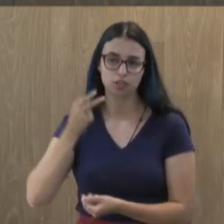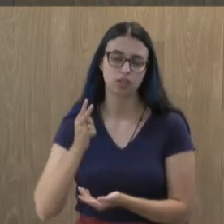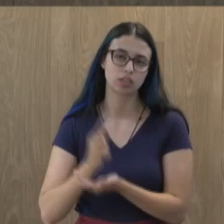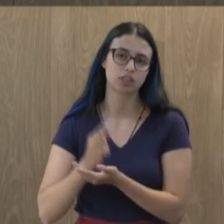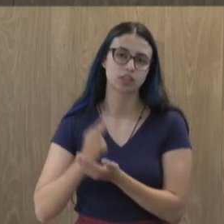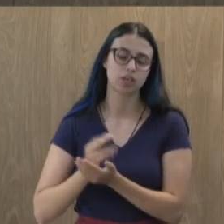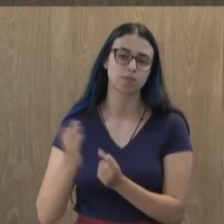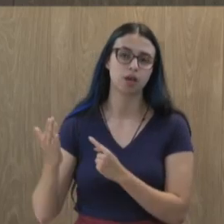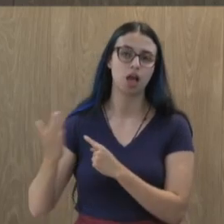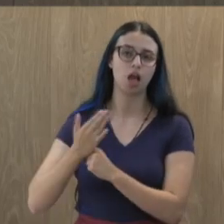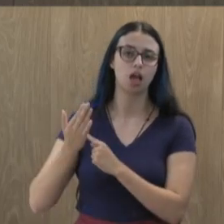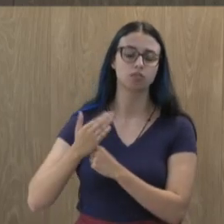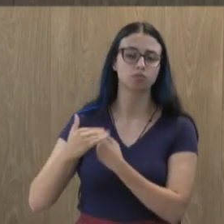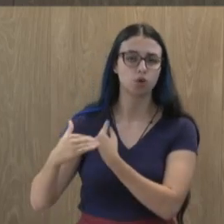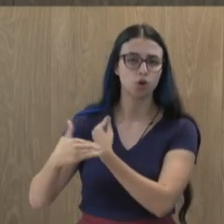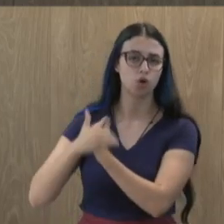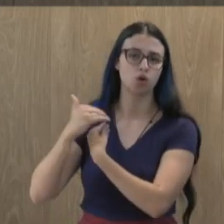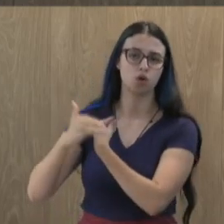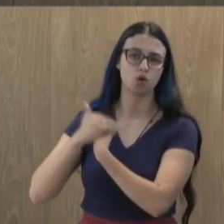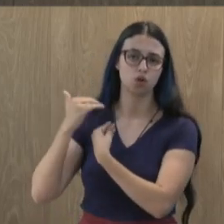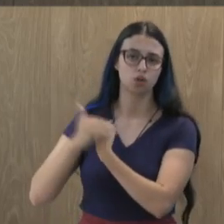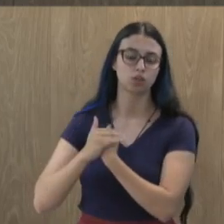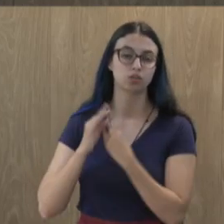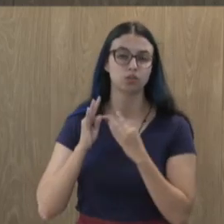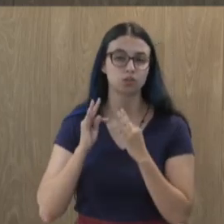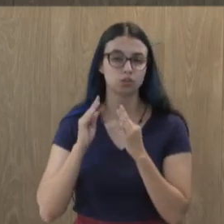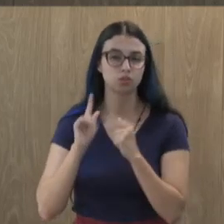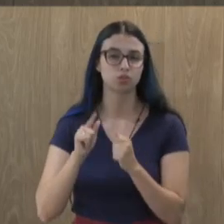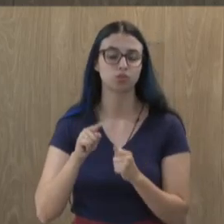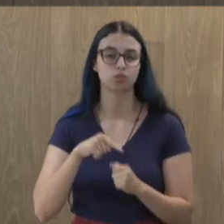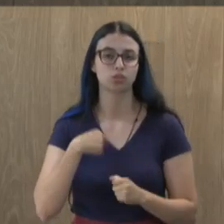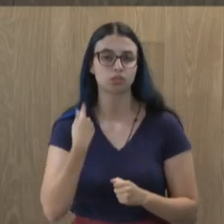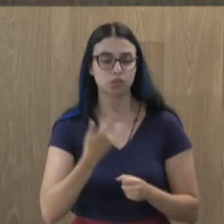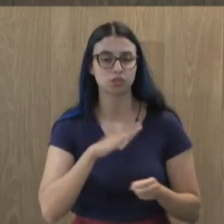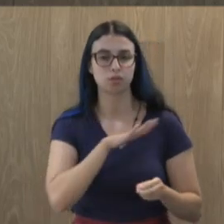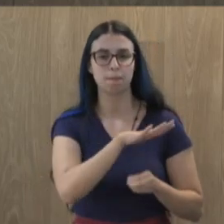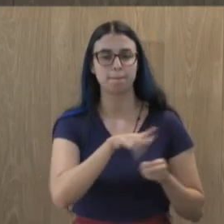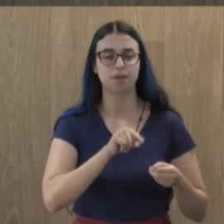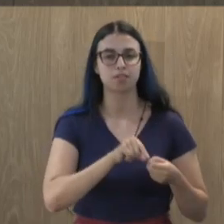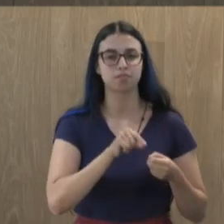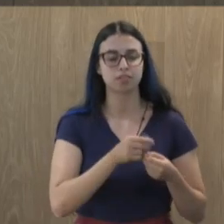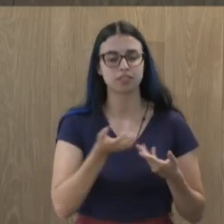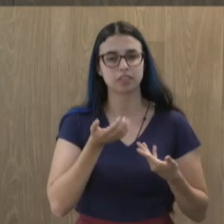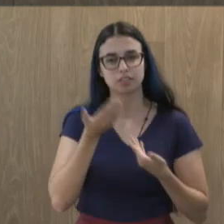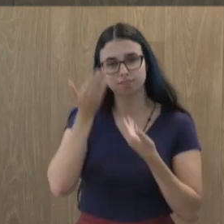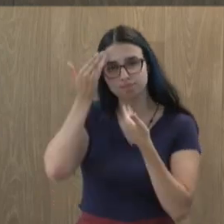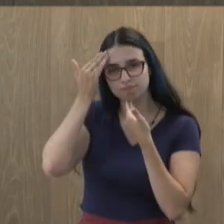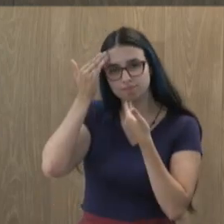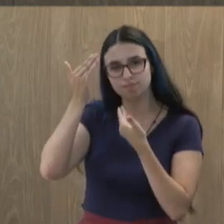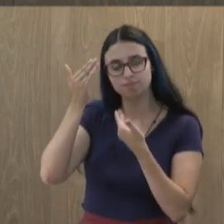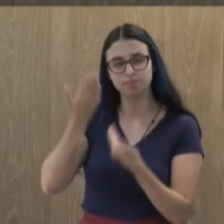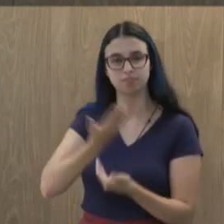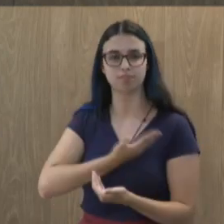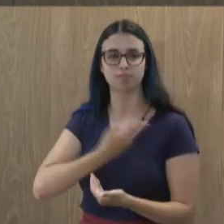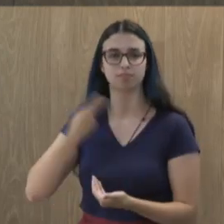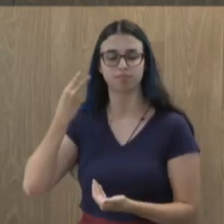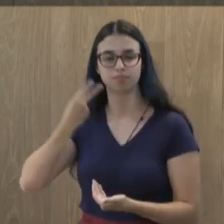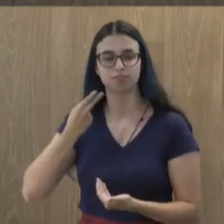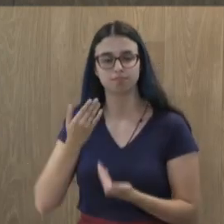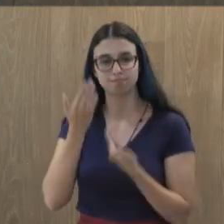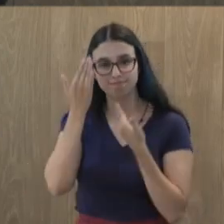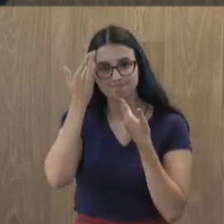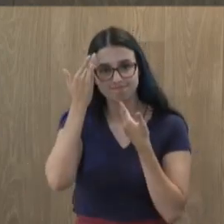orientado. E tudo o que nós fazemos, agradeço a presença do meu amigo Zé Brás.